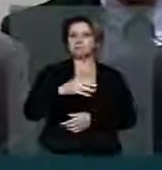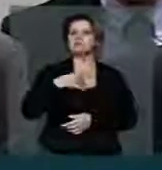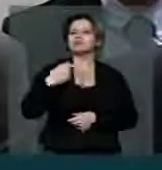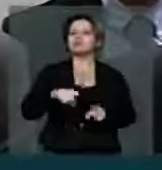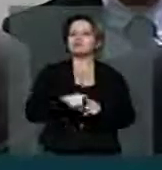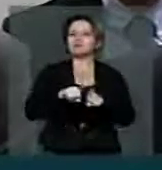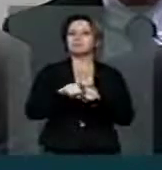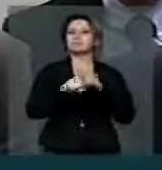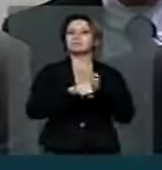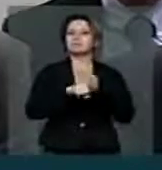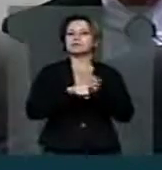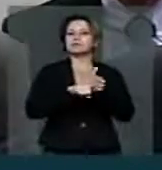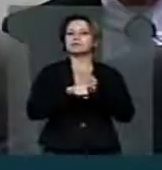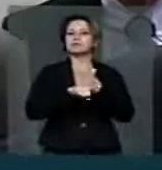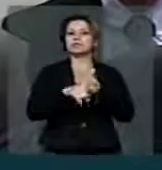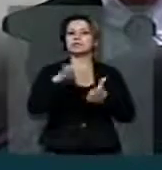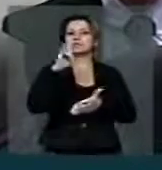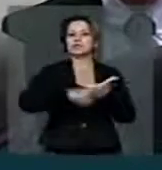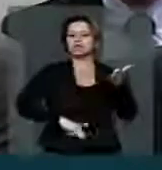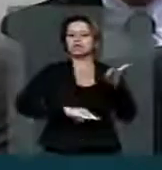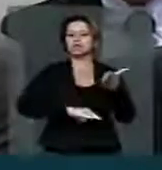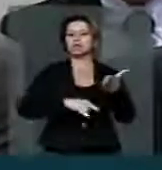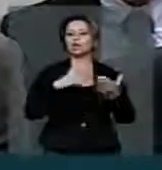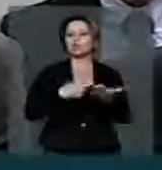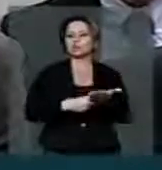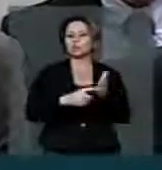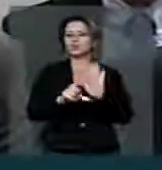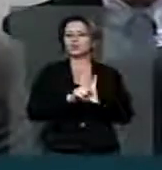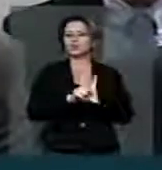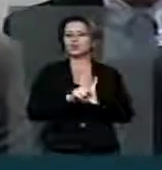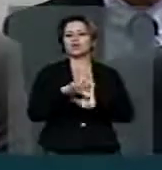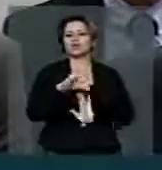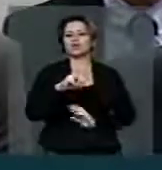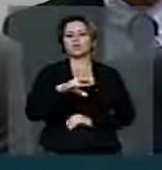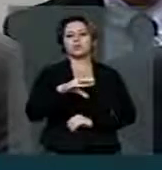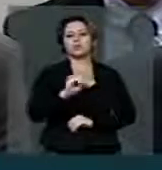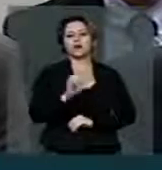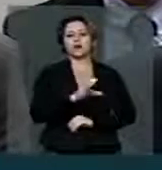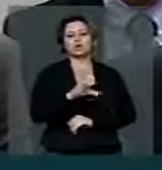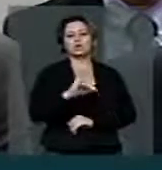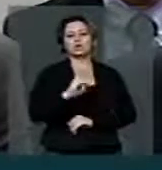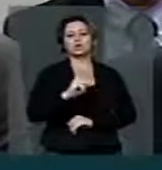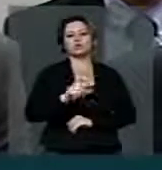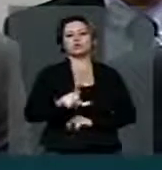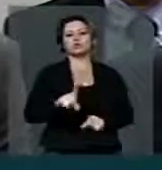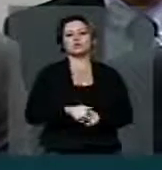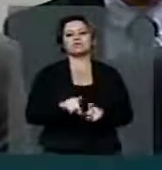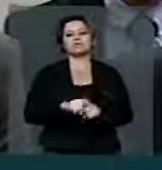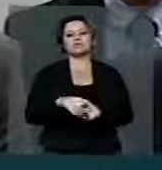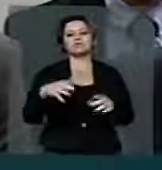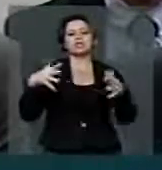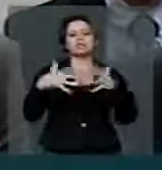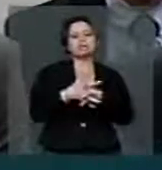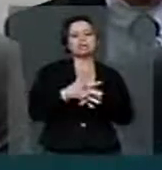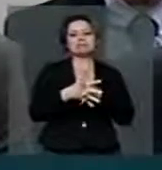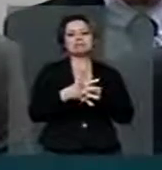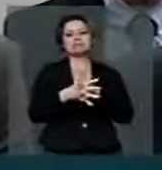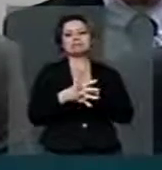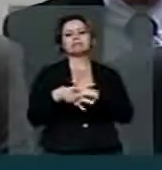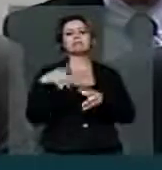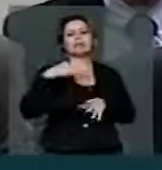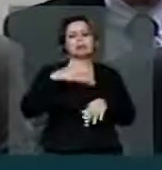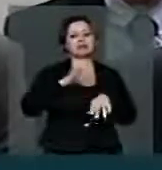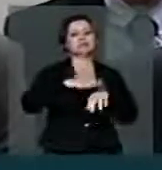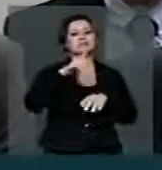E o marco civil, nesse sentido, mesmo antes dele, ao proteger a privacidade, dificulta o acesso a esses dados. Impede? Não, não